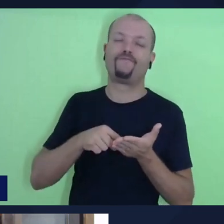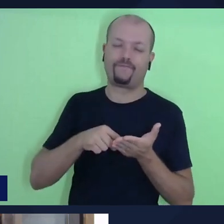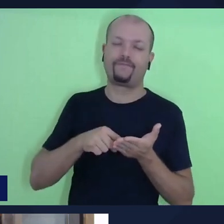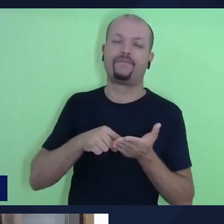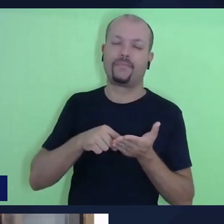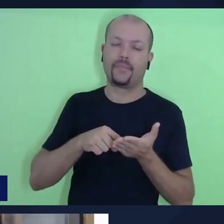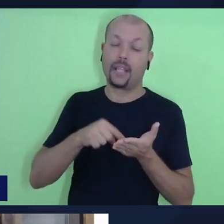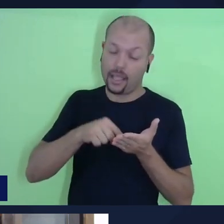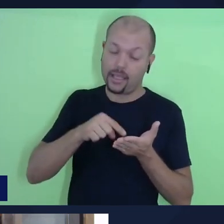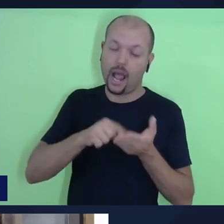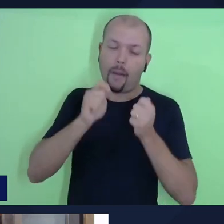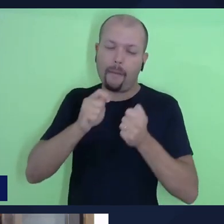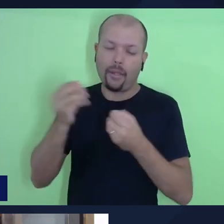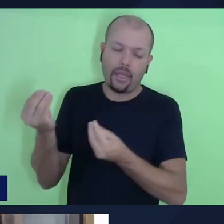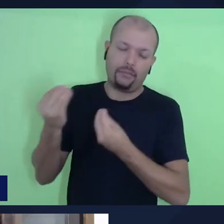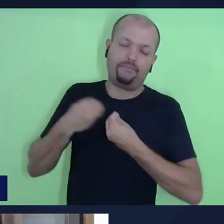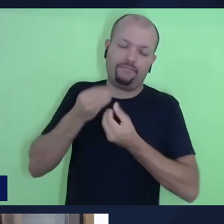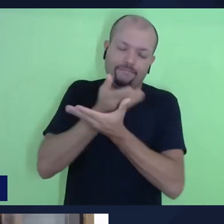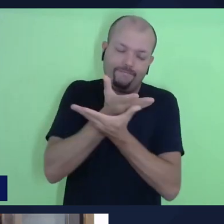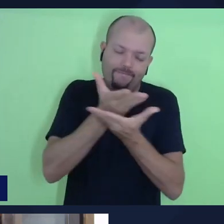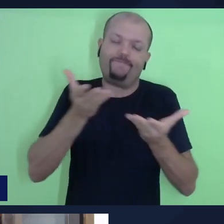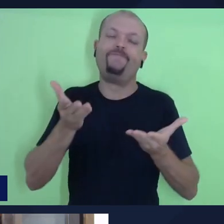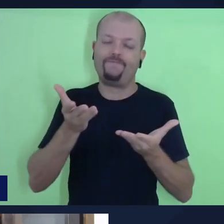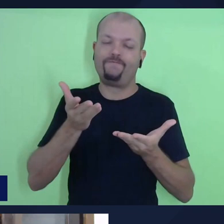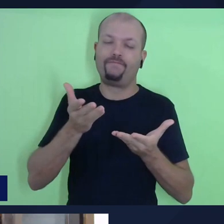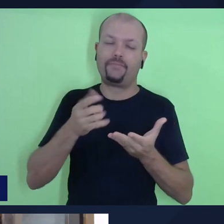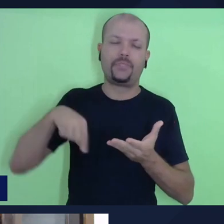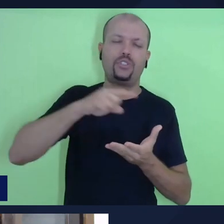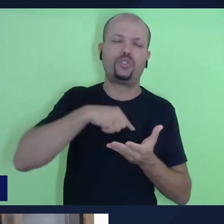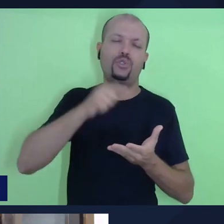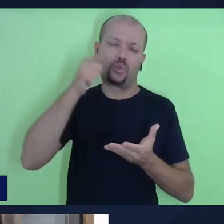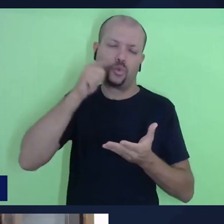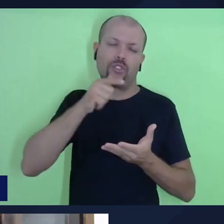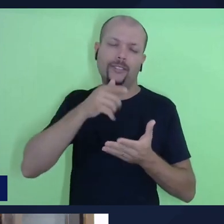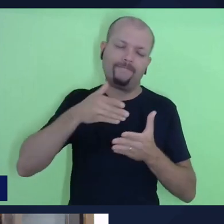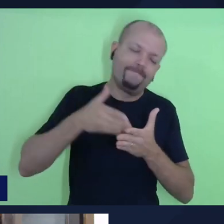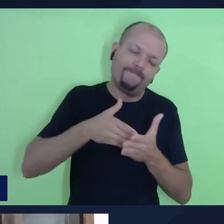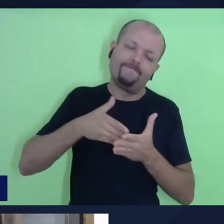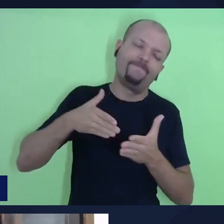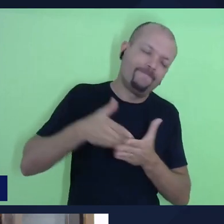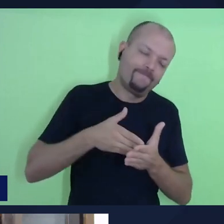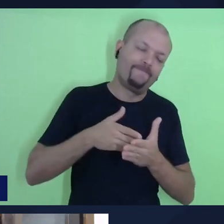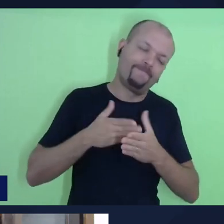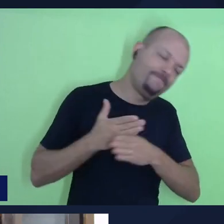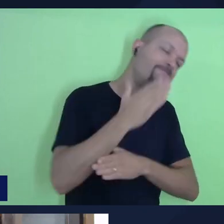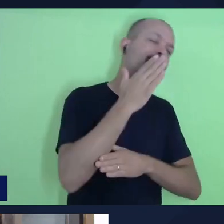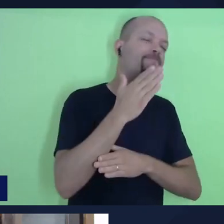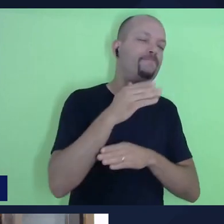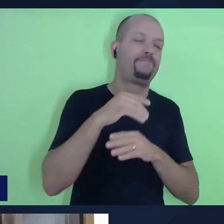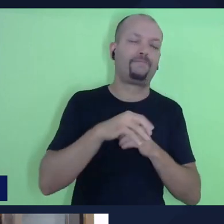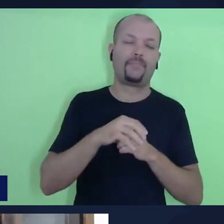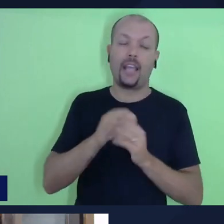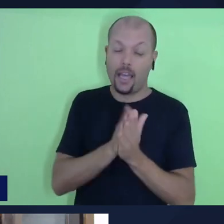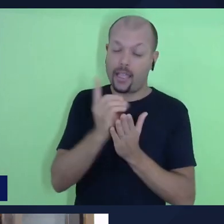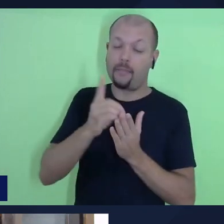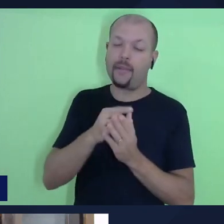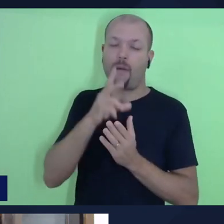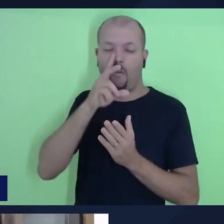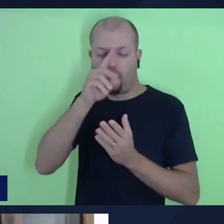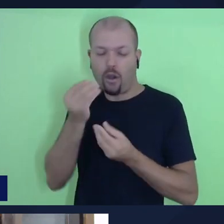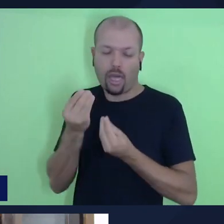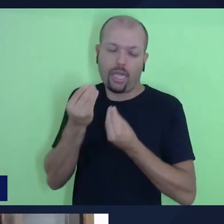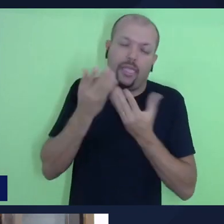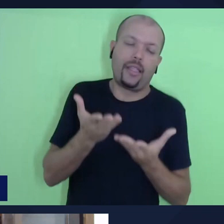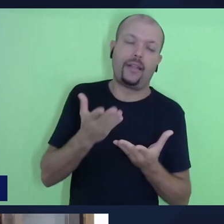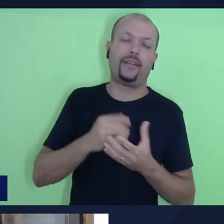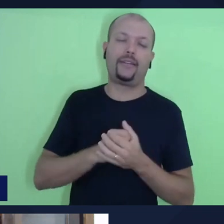poder pra enfrentar os desafios da vida, dela vem energia, vigor, pras